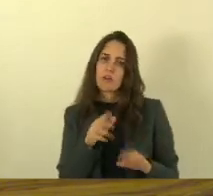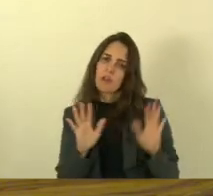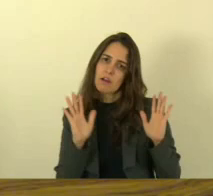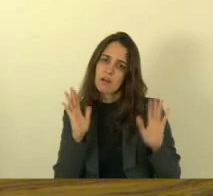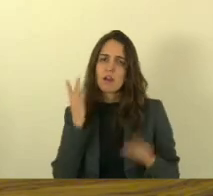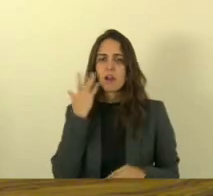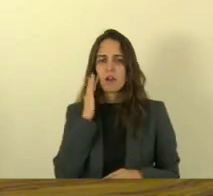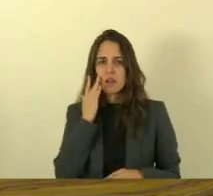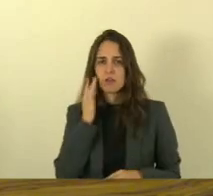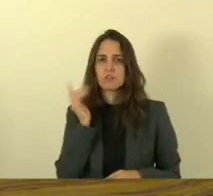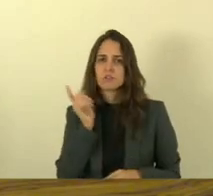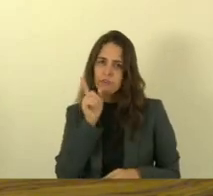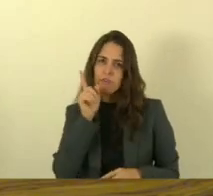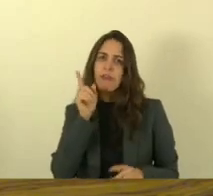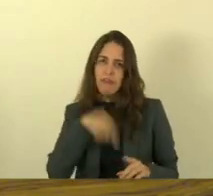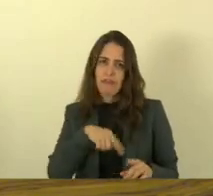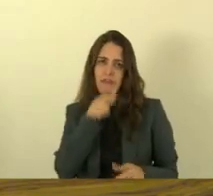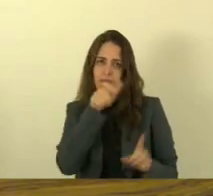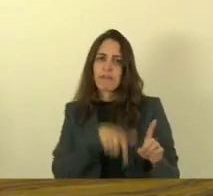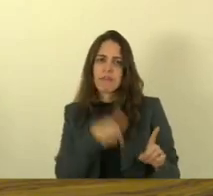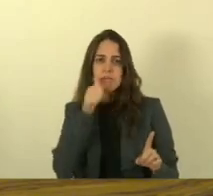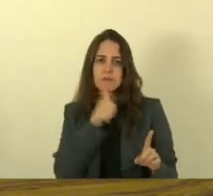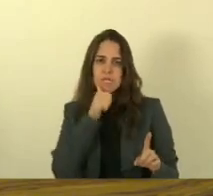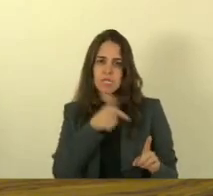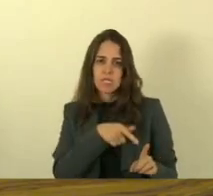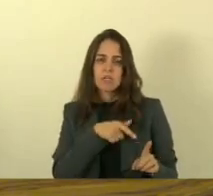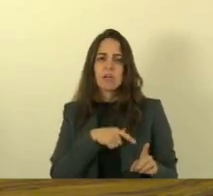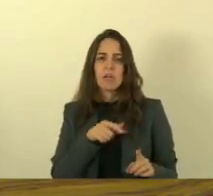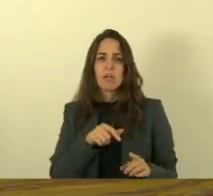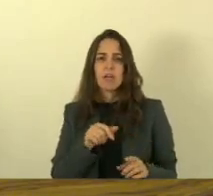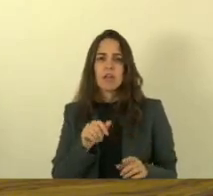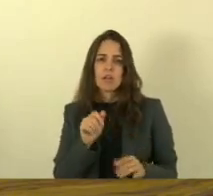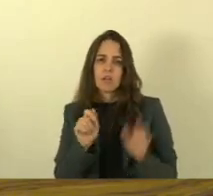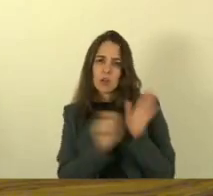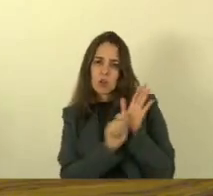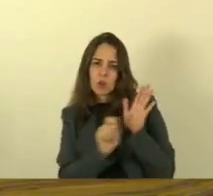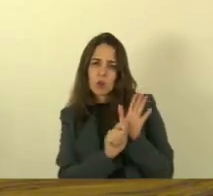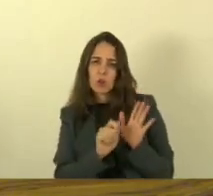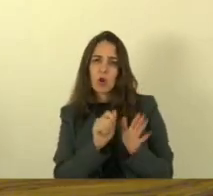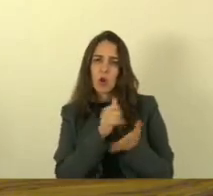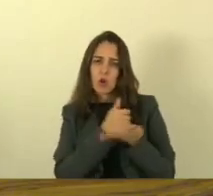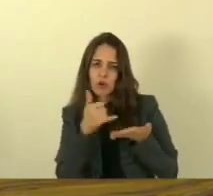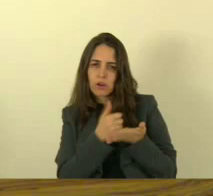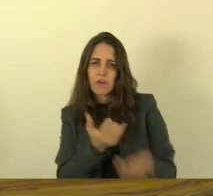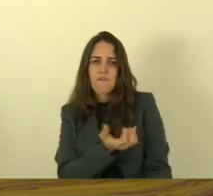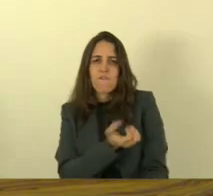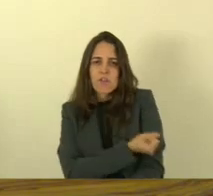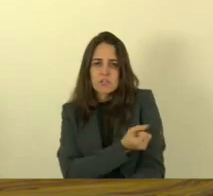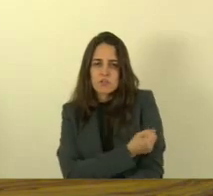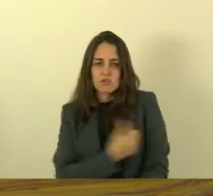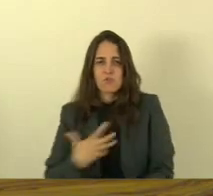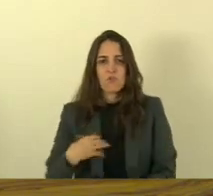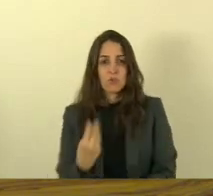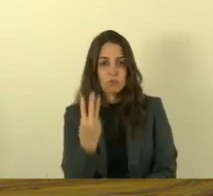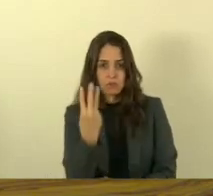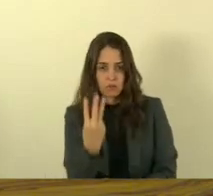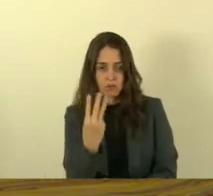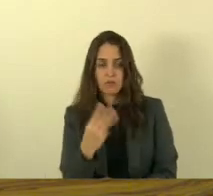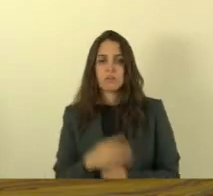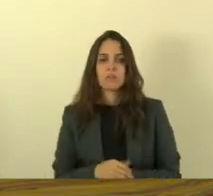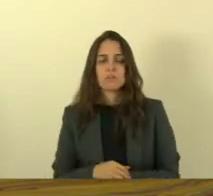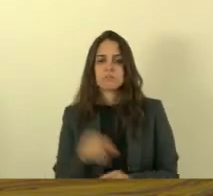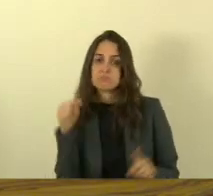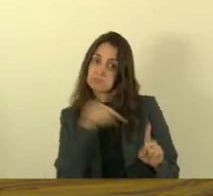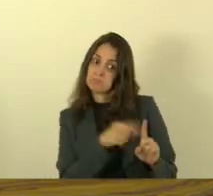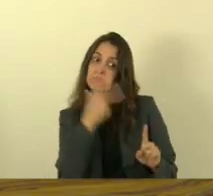dessa família que era uma usuária de drogas tinha três filhos e tudo indica ser